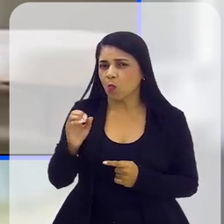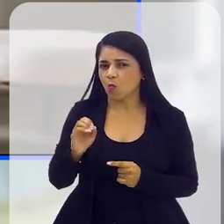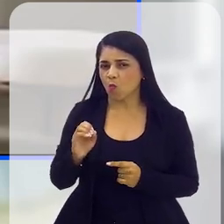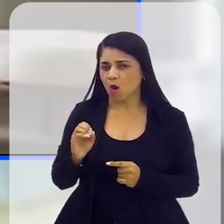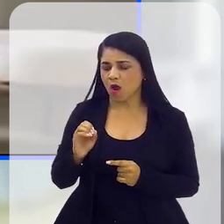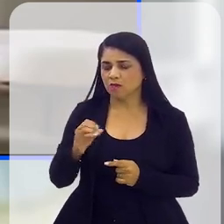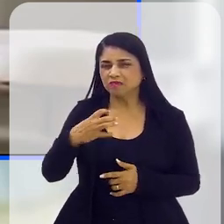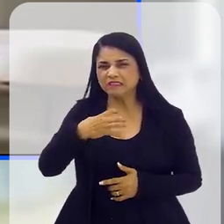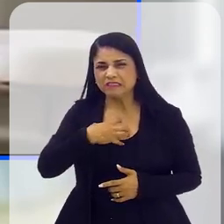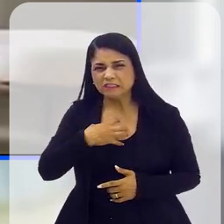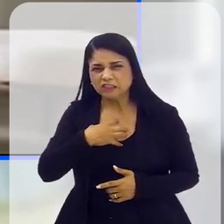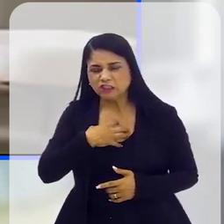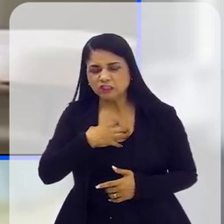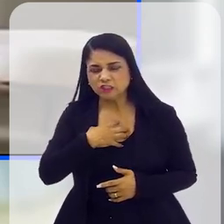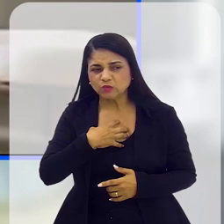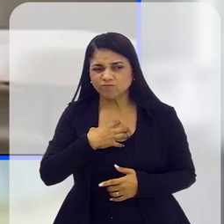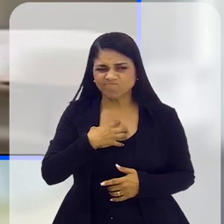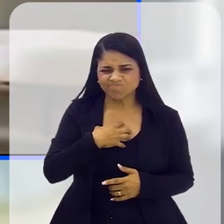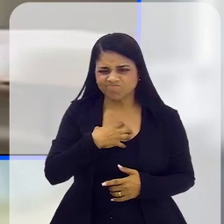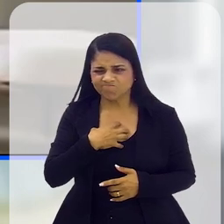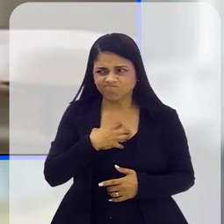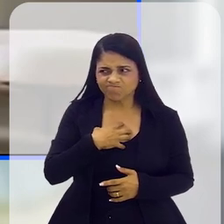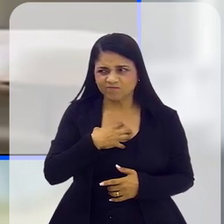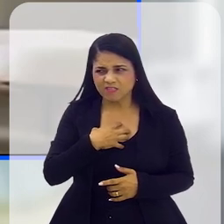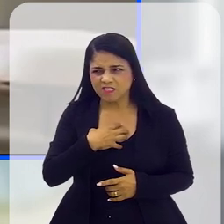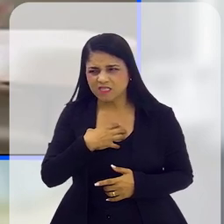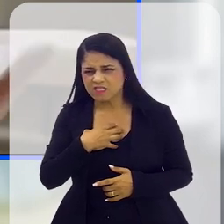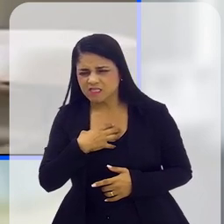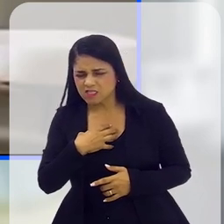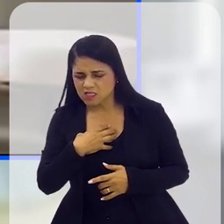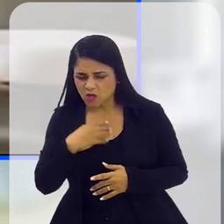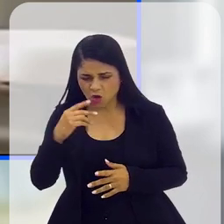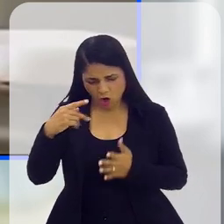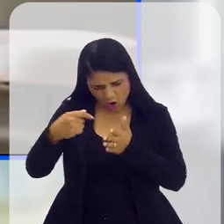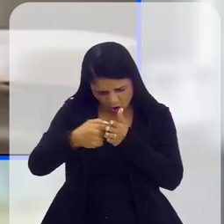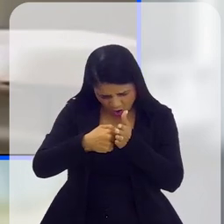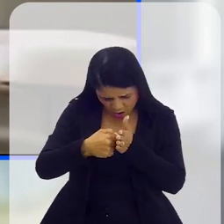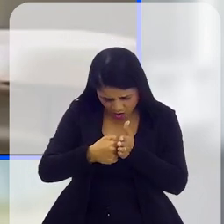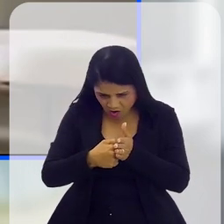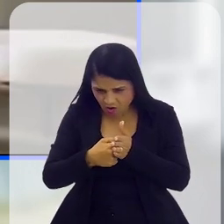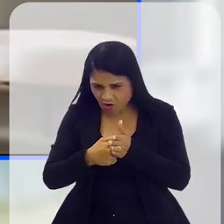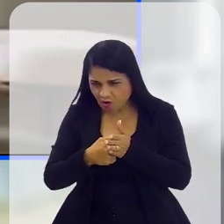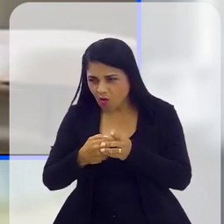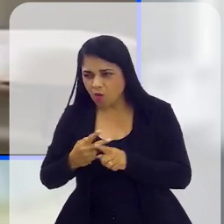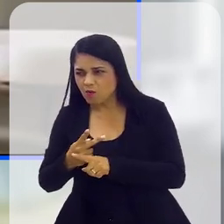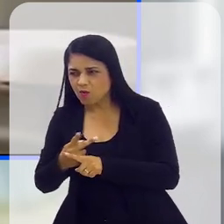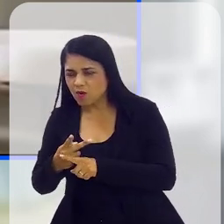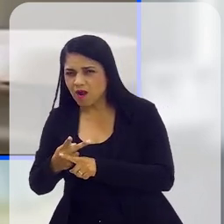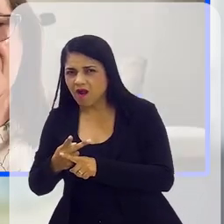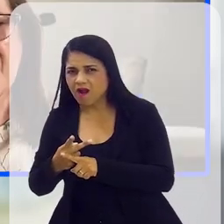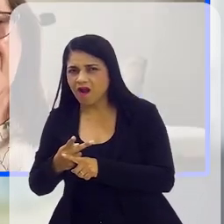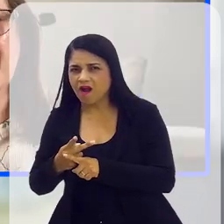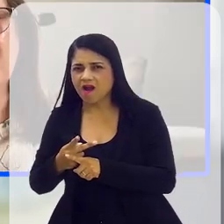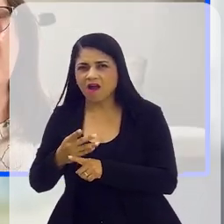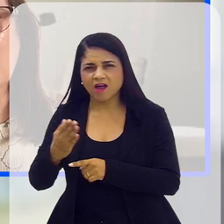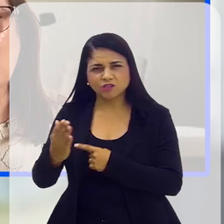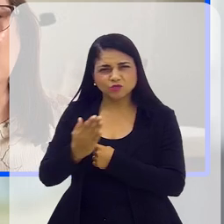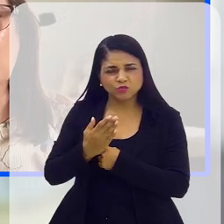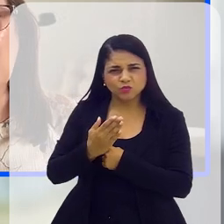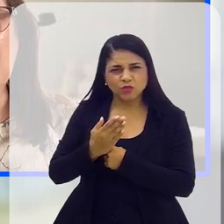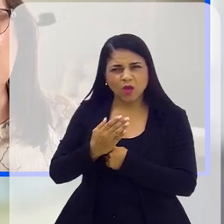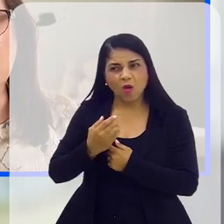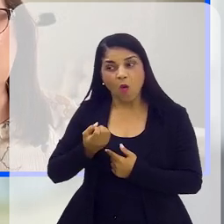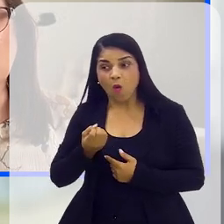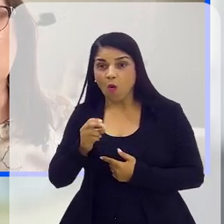sentindo no sentido de, puxa, eu devo observar isso e devo buscar ajuda ou por preconceito. Então,